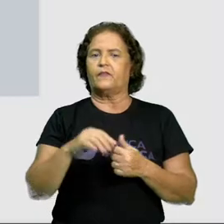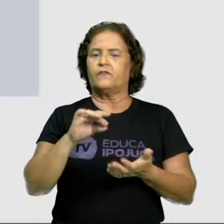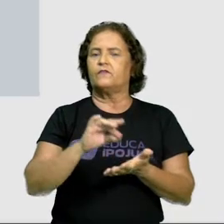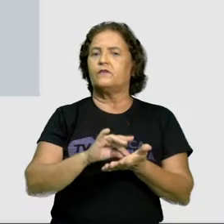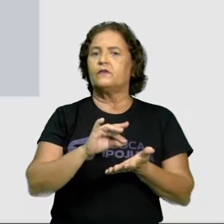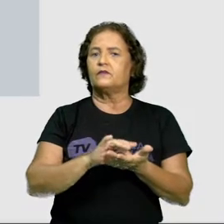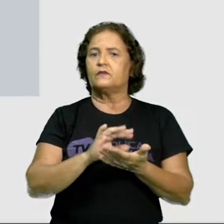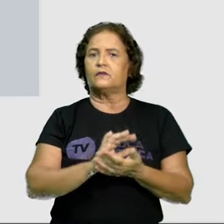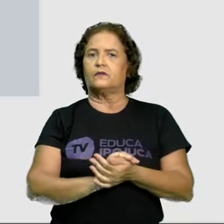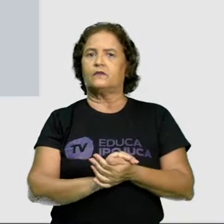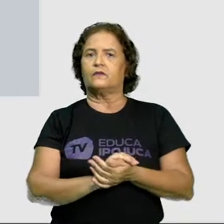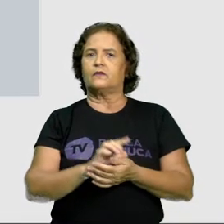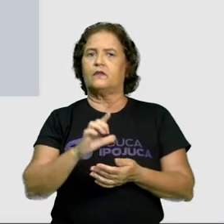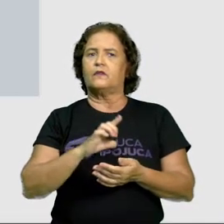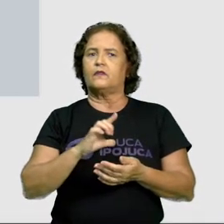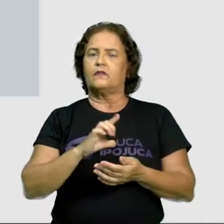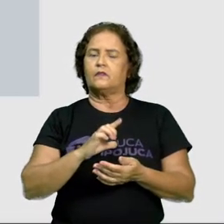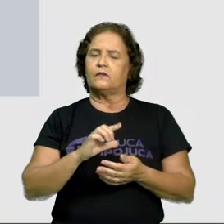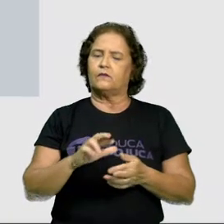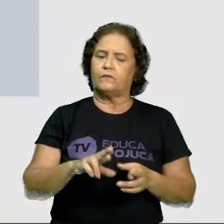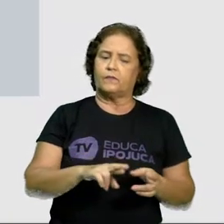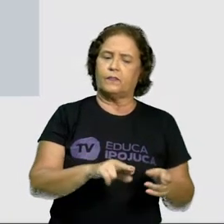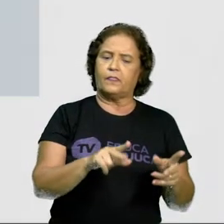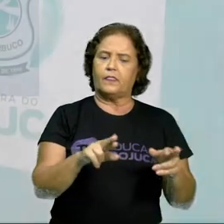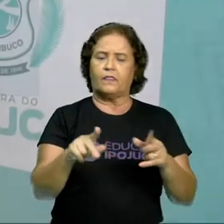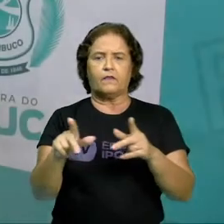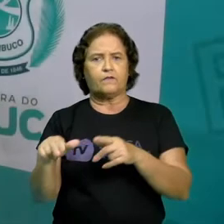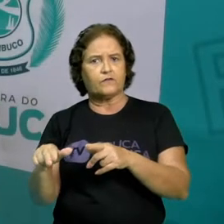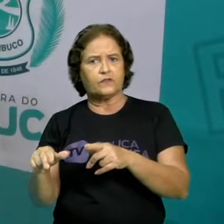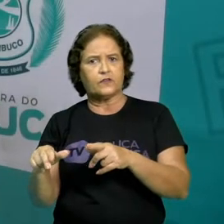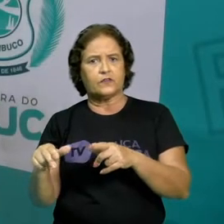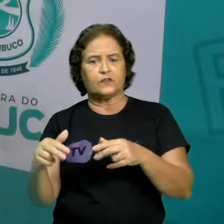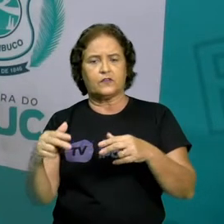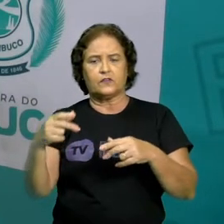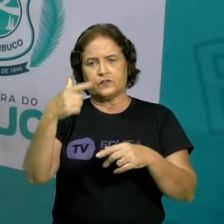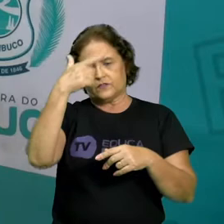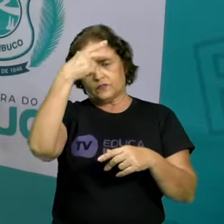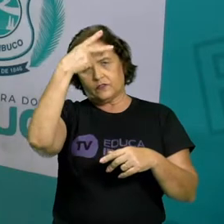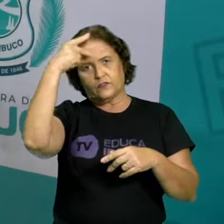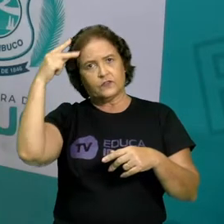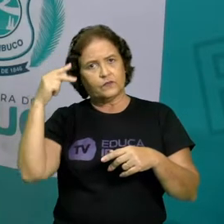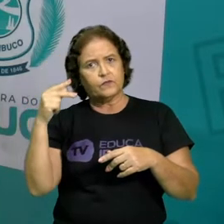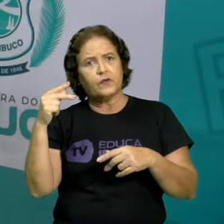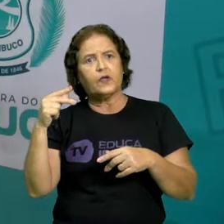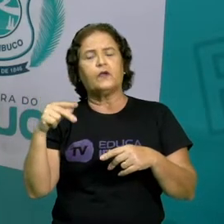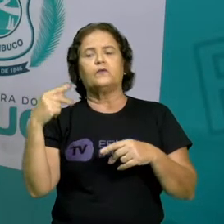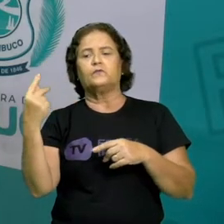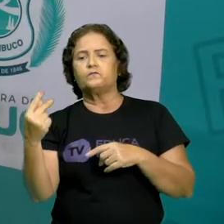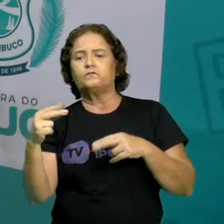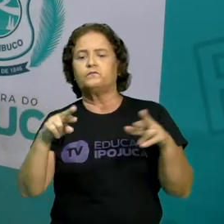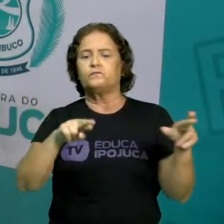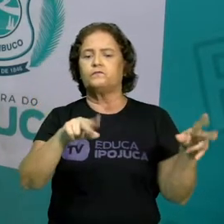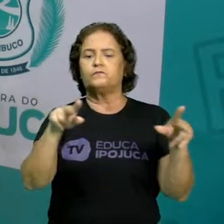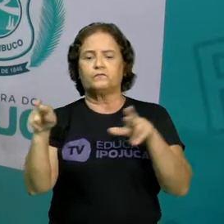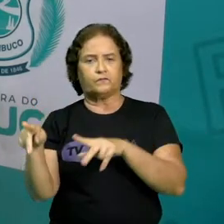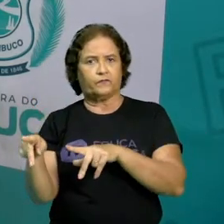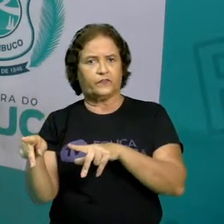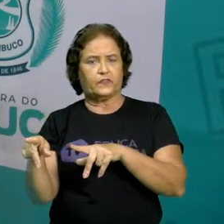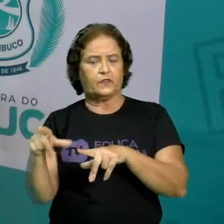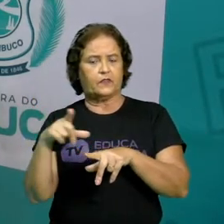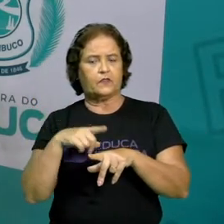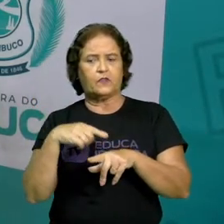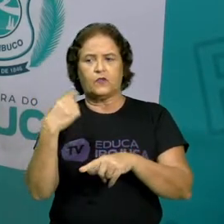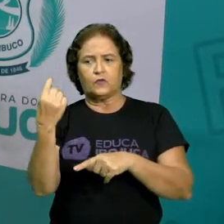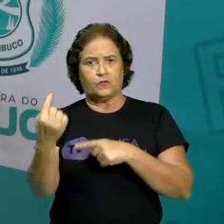E existem algumas diferenças entre bairros. Que diferenças são essas? Alguns bairros